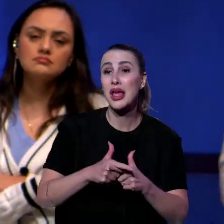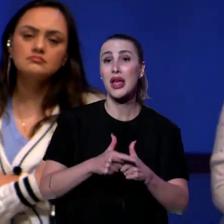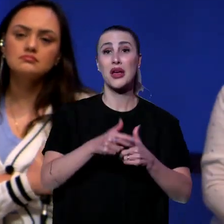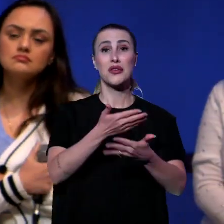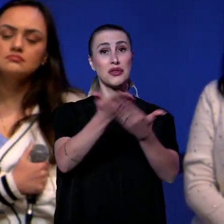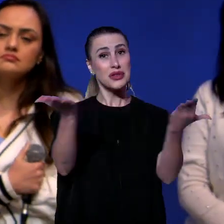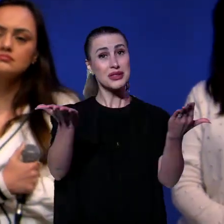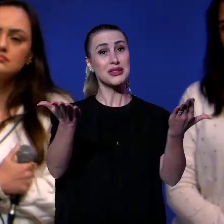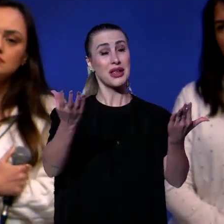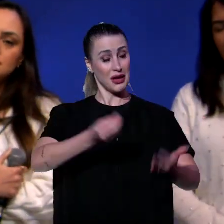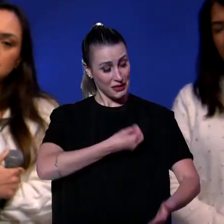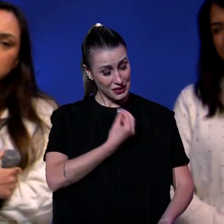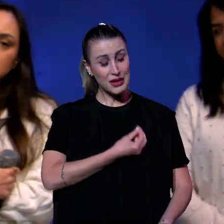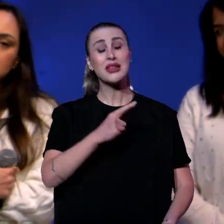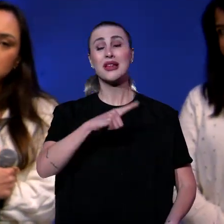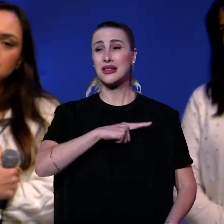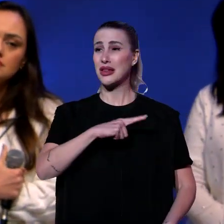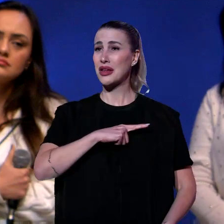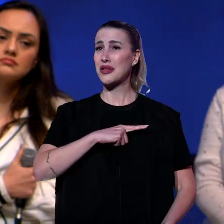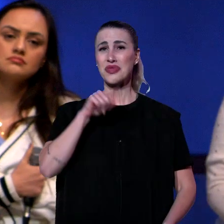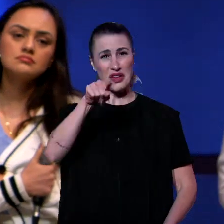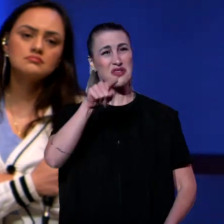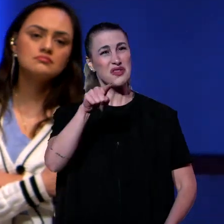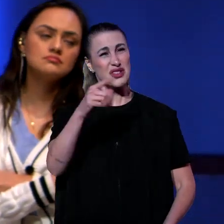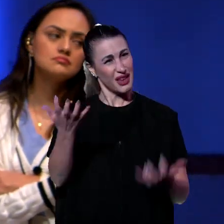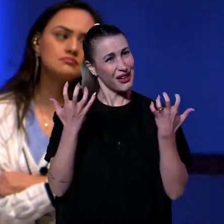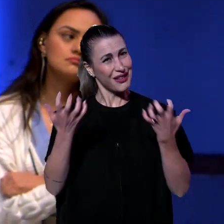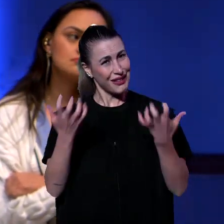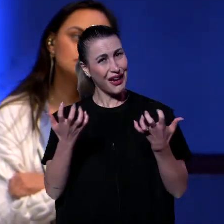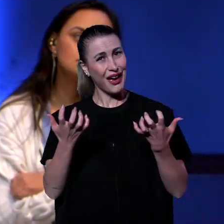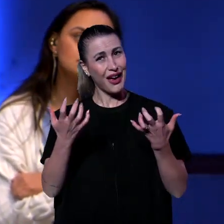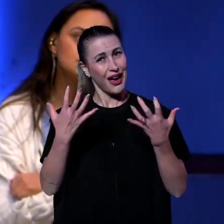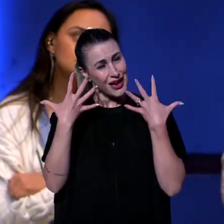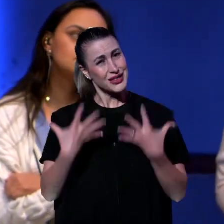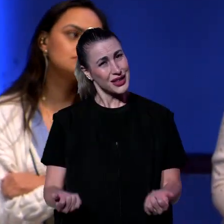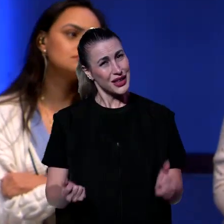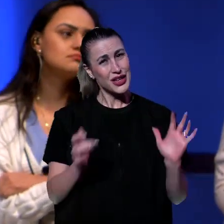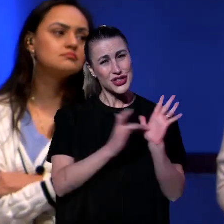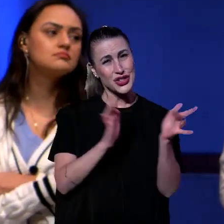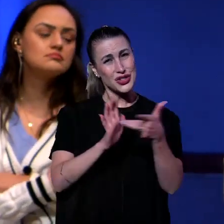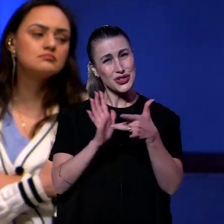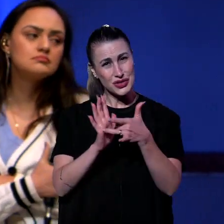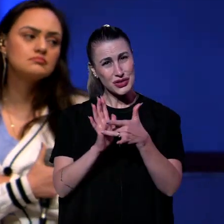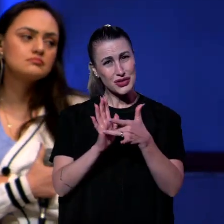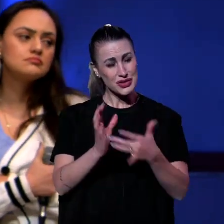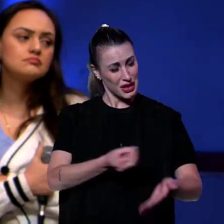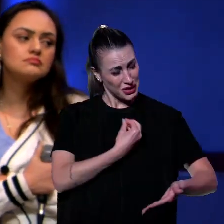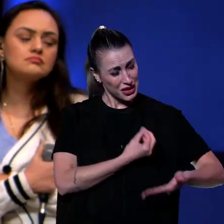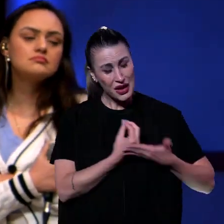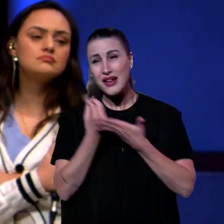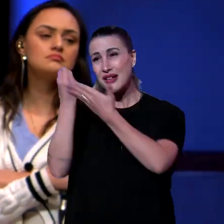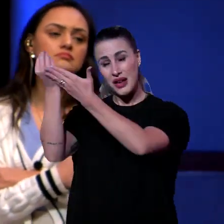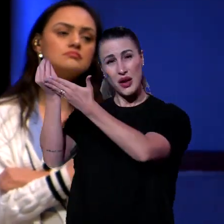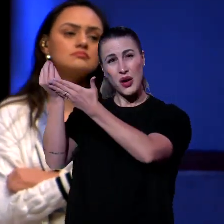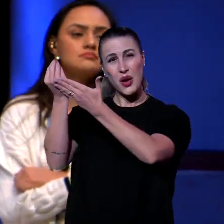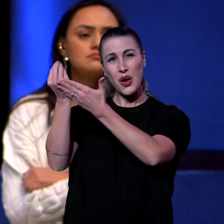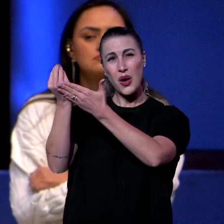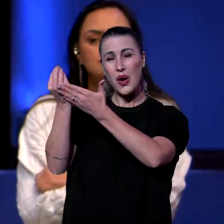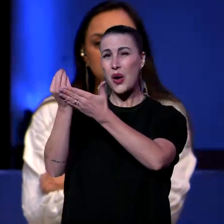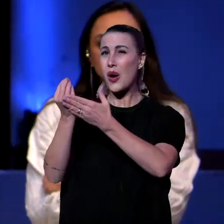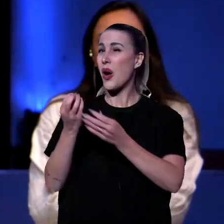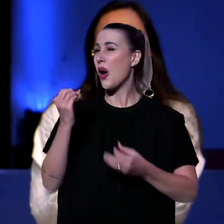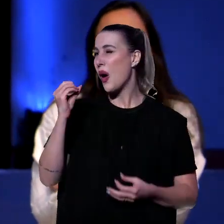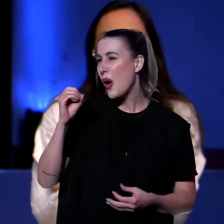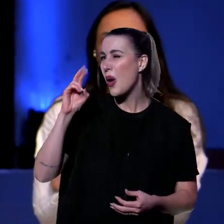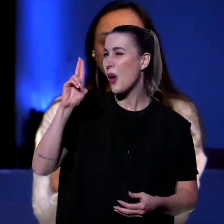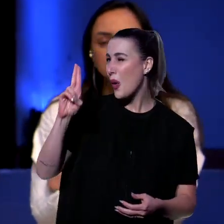Você quer fazer isso nessa noite? Você quer entregar a sua vida para Jesus? Ou talvez você quer se reconciliar com Ele? Agora